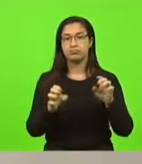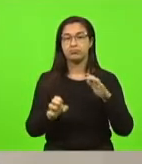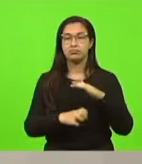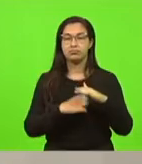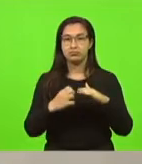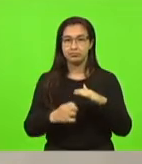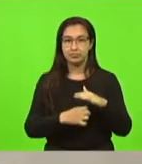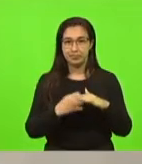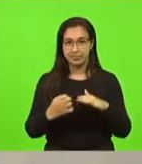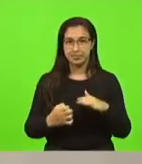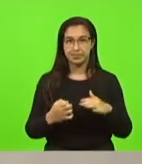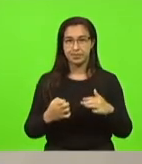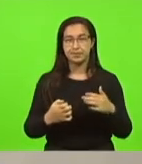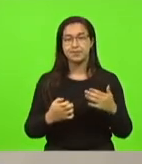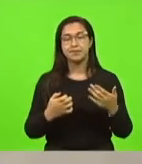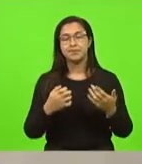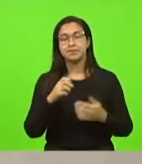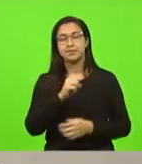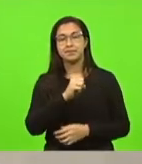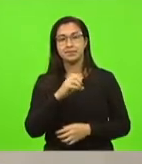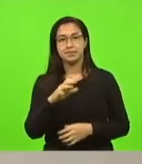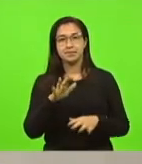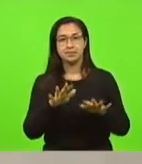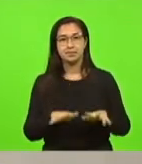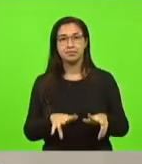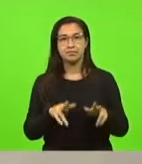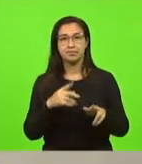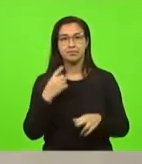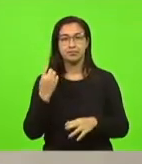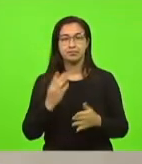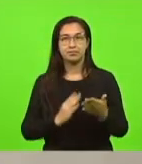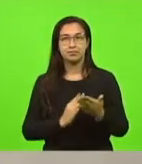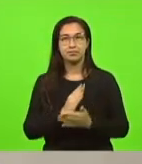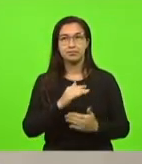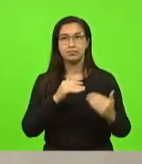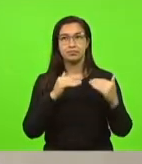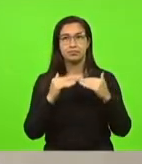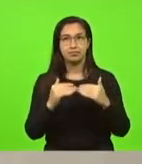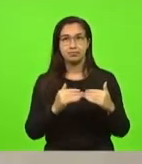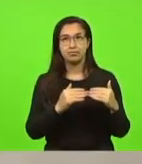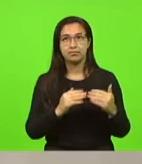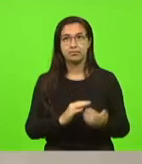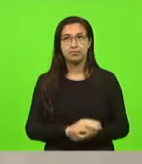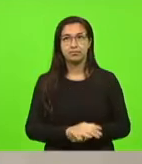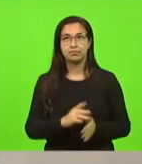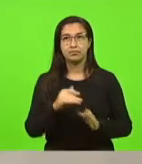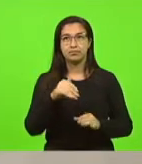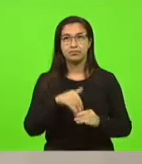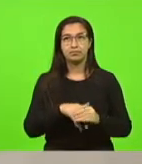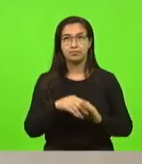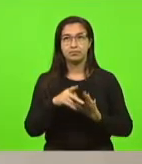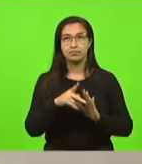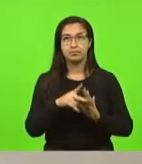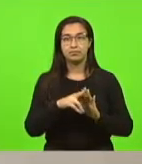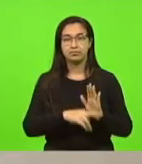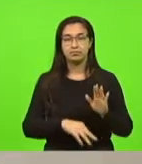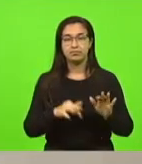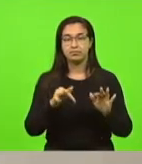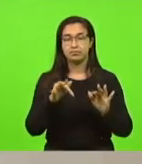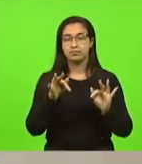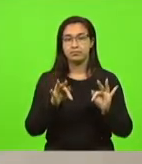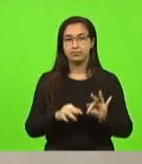Deputados que aprovam permanecem como se encontram, aprovado por unanimidade. Votação da redação final do projeto de lei